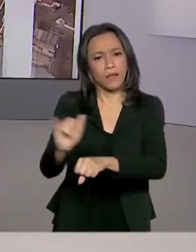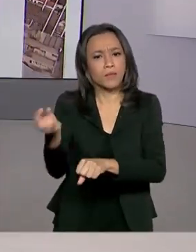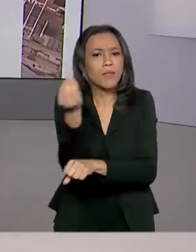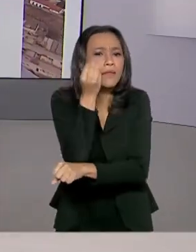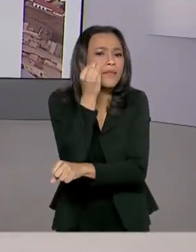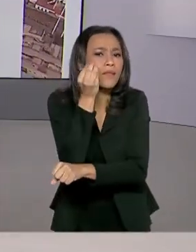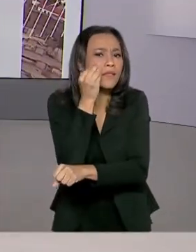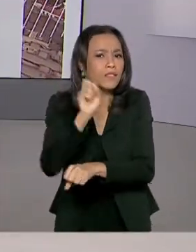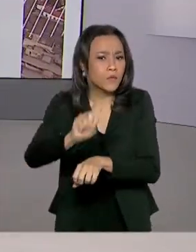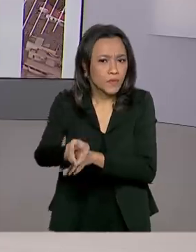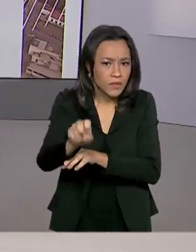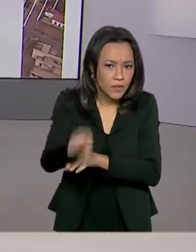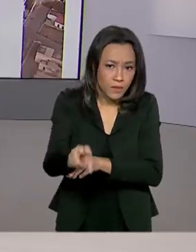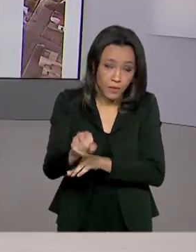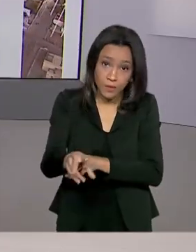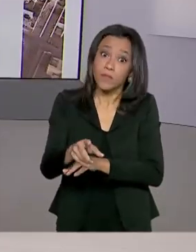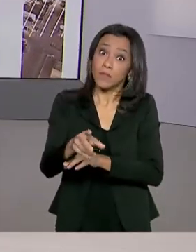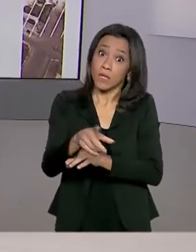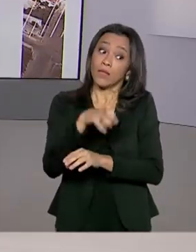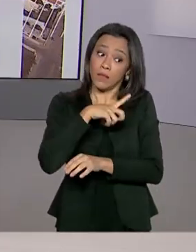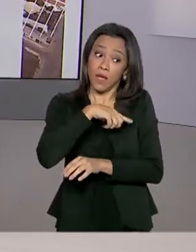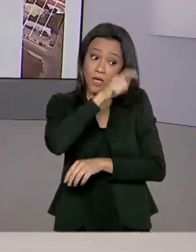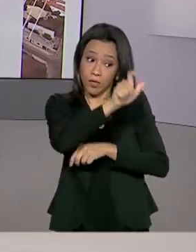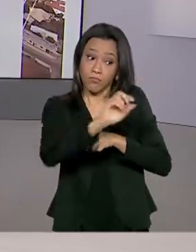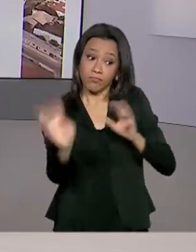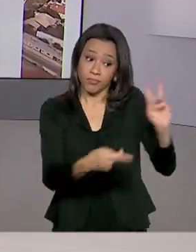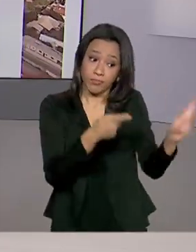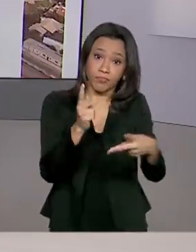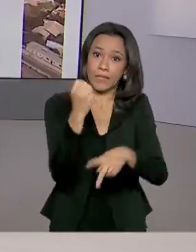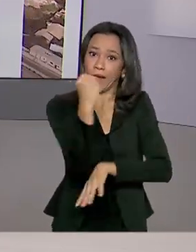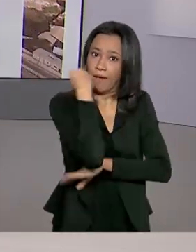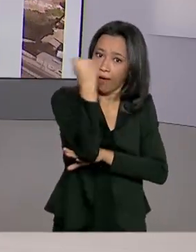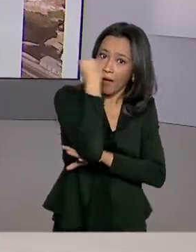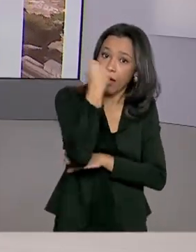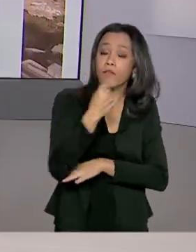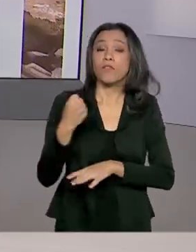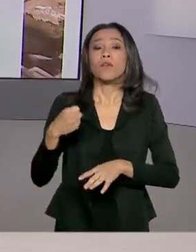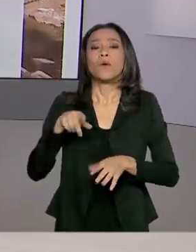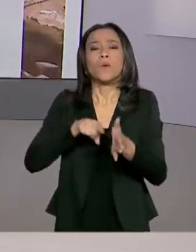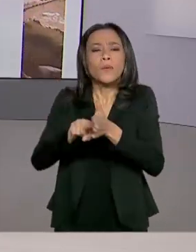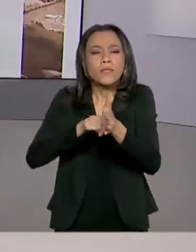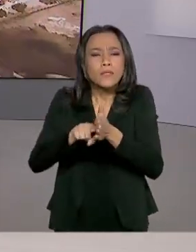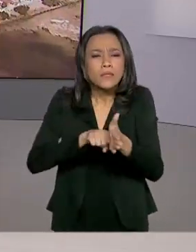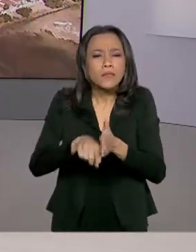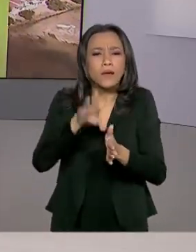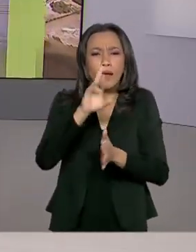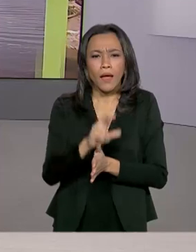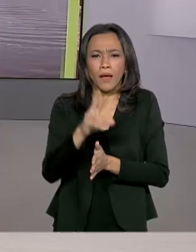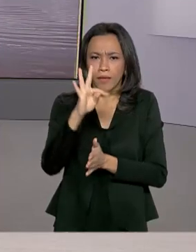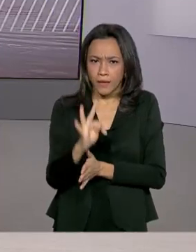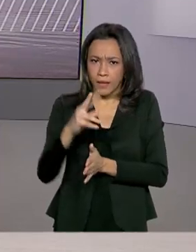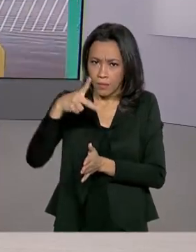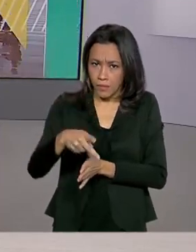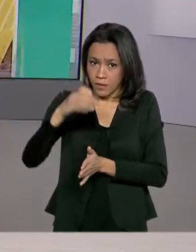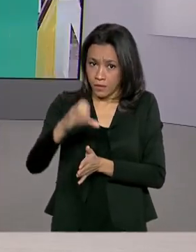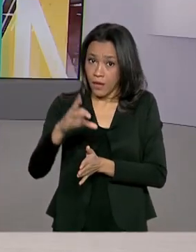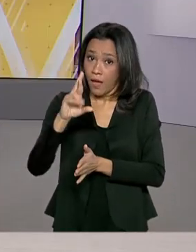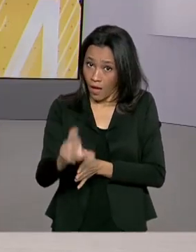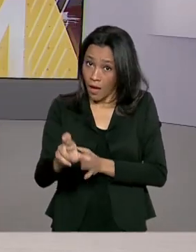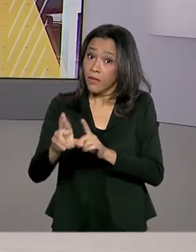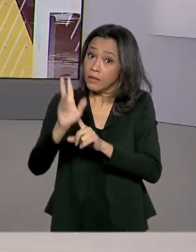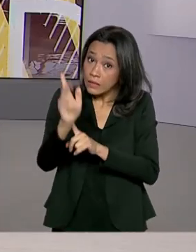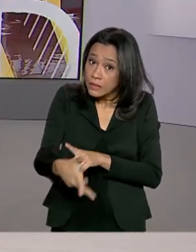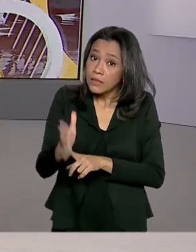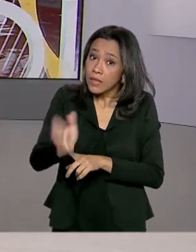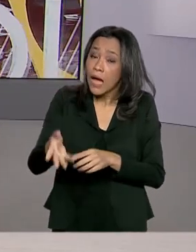do vírus. Agora, além dos casos graves, o exame RT-PCR vai poder ser feito em casos leves de síndrome